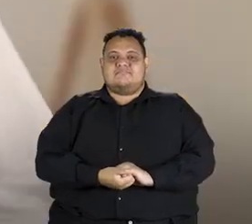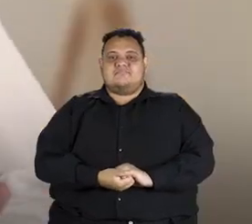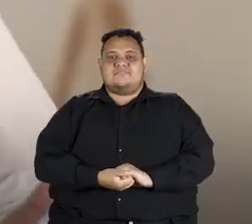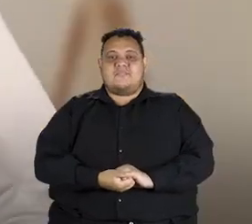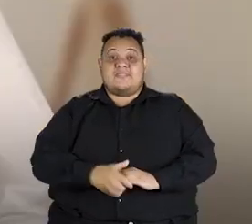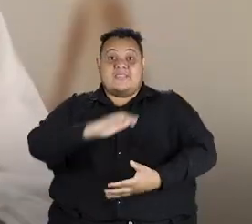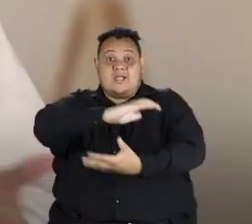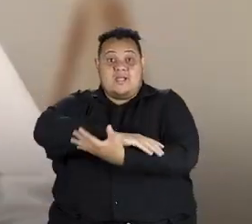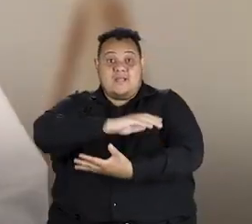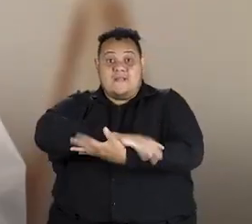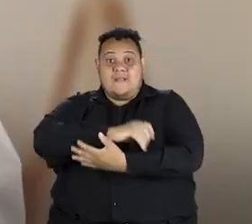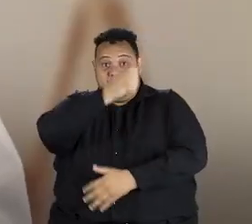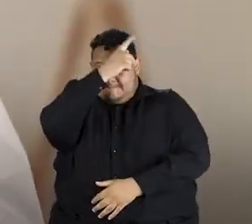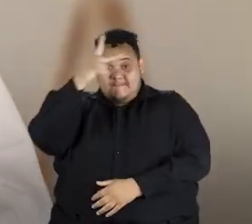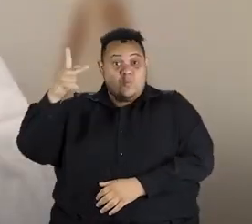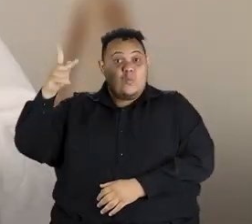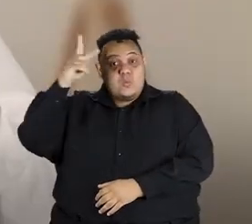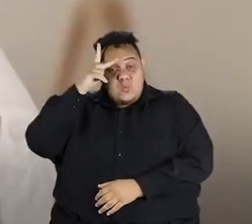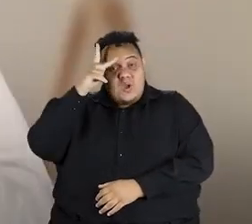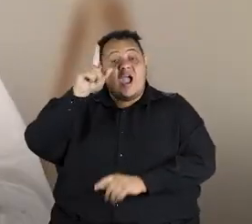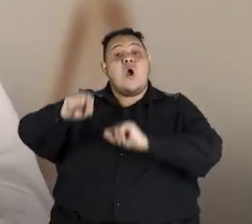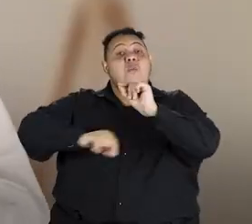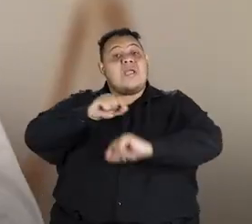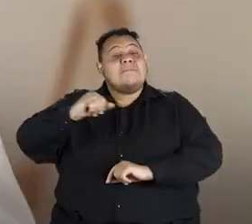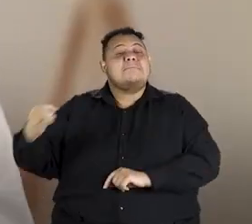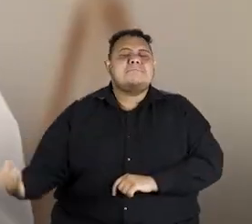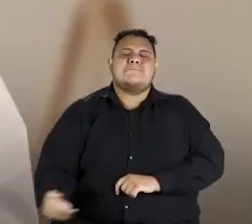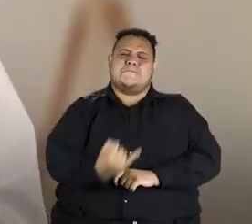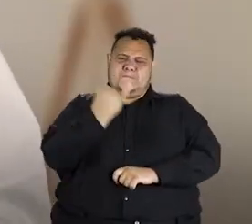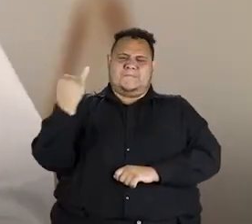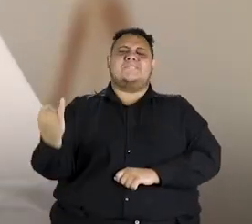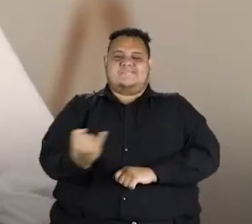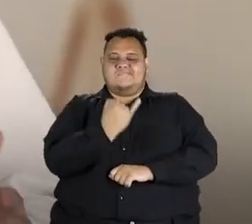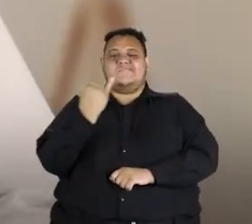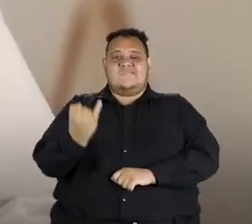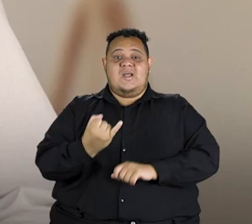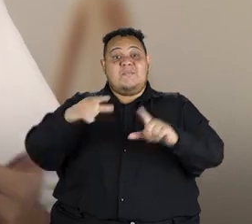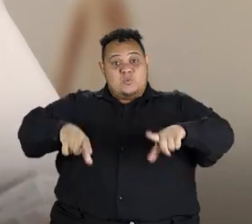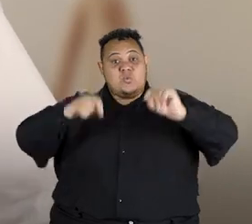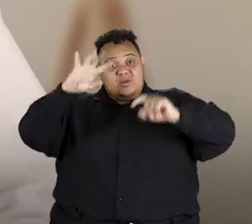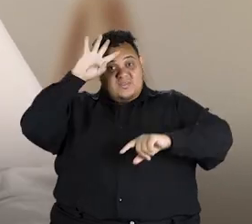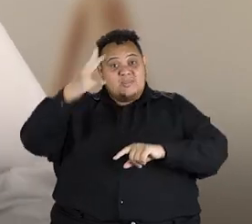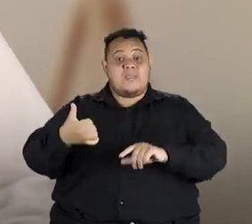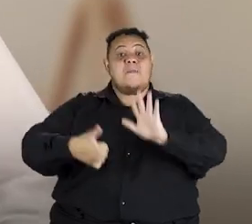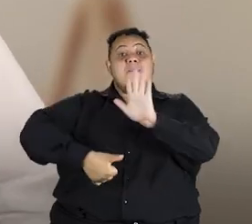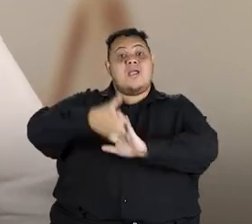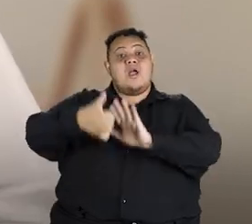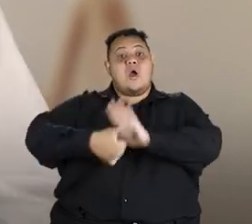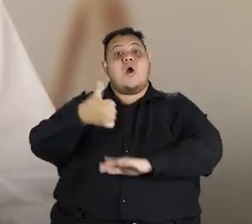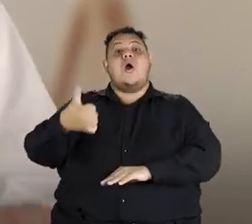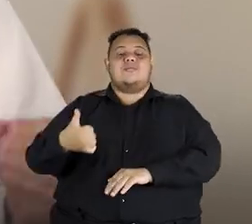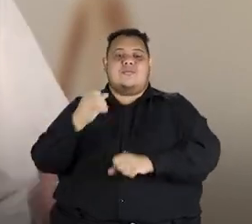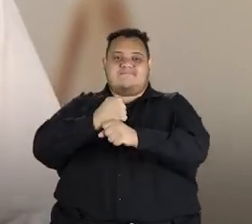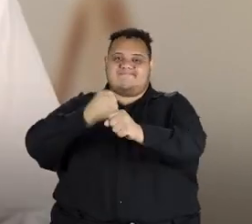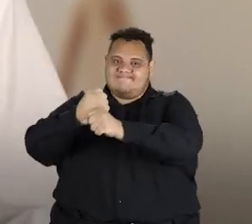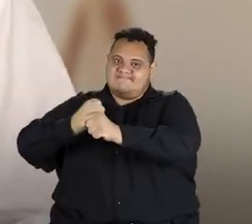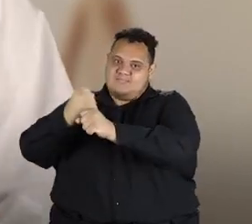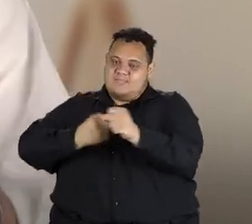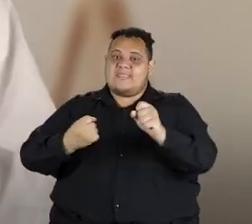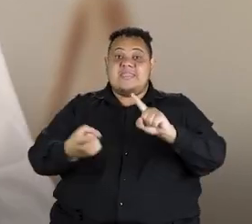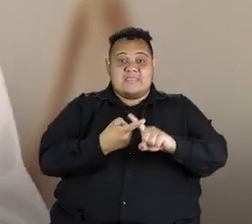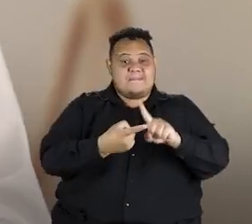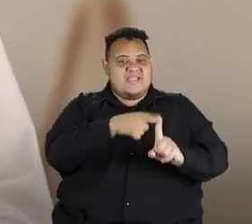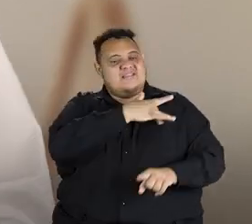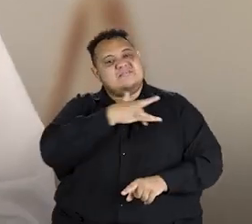A parceria com os municípios será fundamental para decidir prioridades de obras na infraestrutura